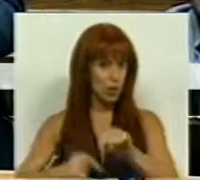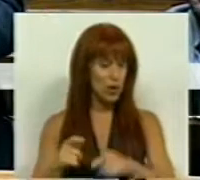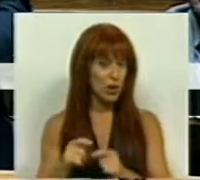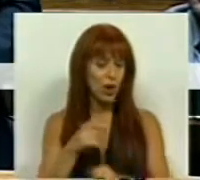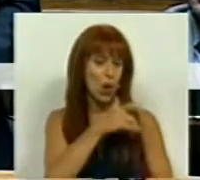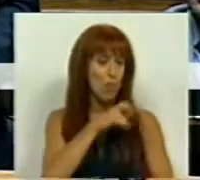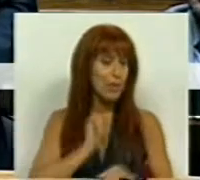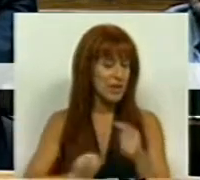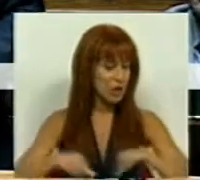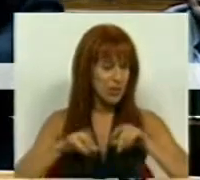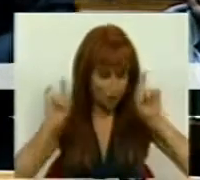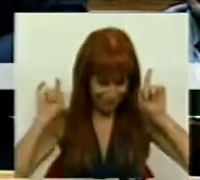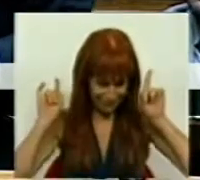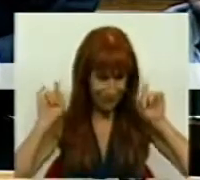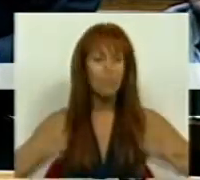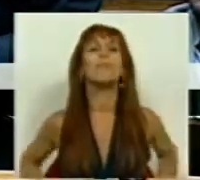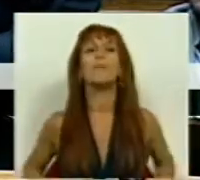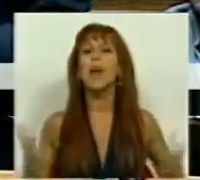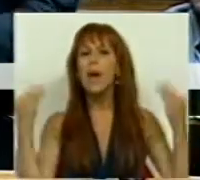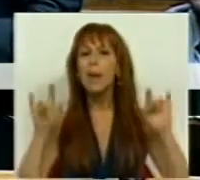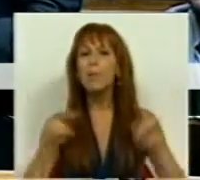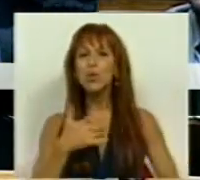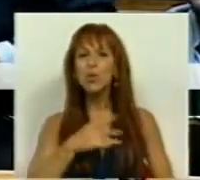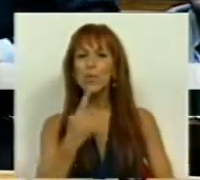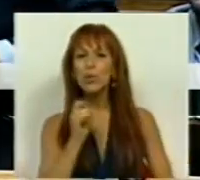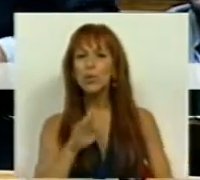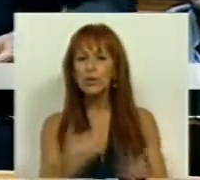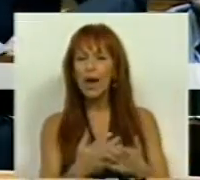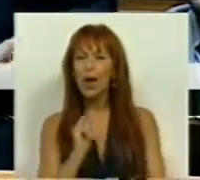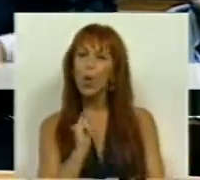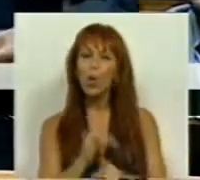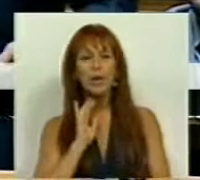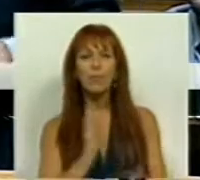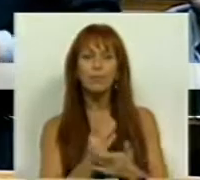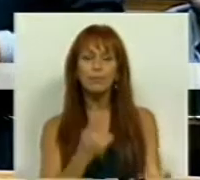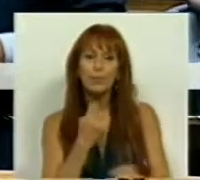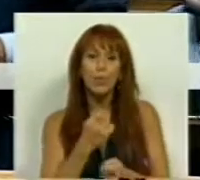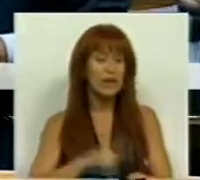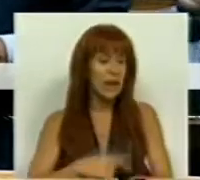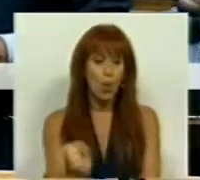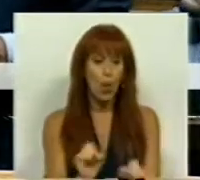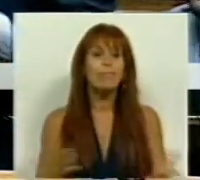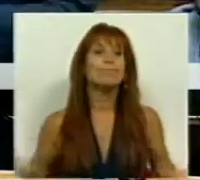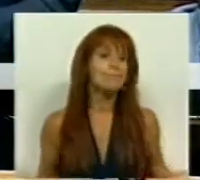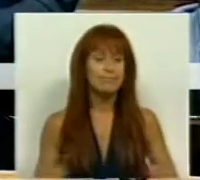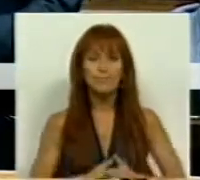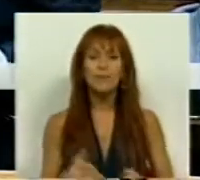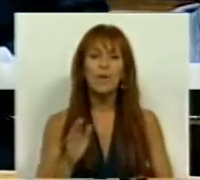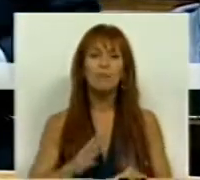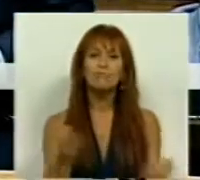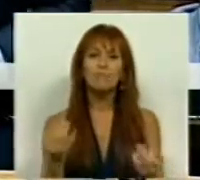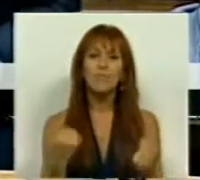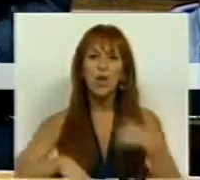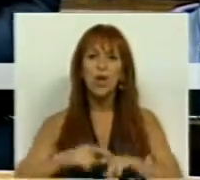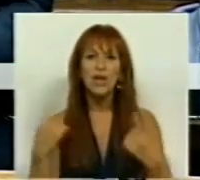aos seus compromissos assumidos. Mas gostaria de lhe colocar uma última questão, mesmo não tendo tempo, é o